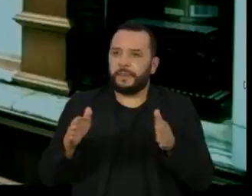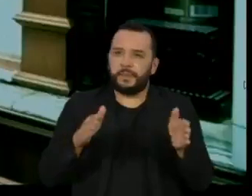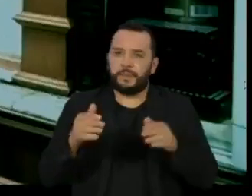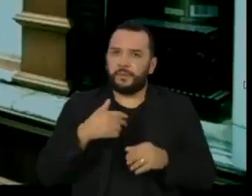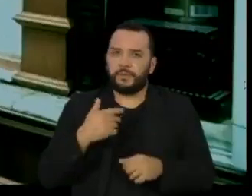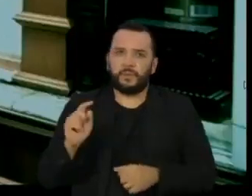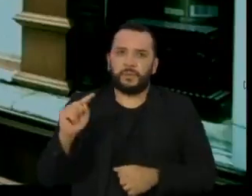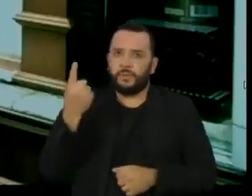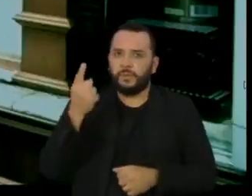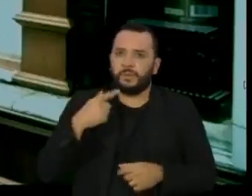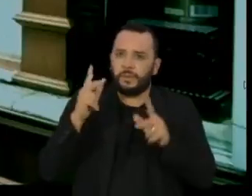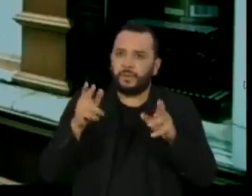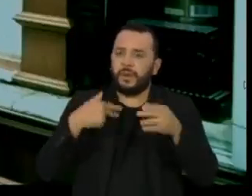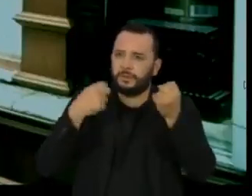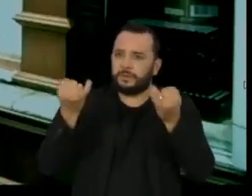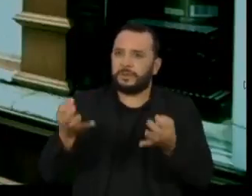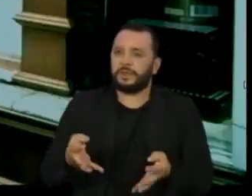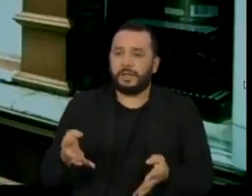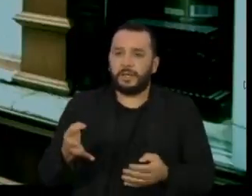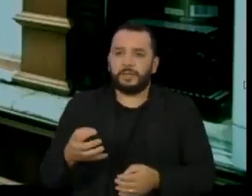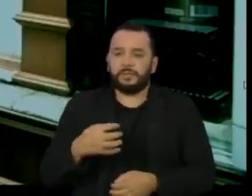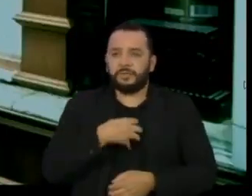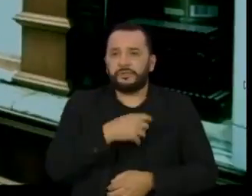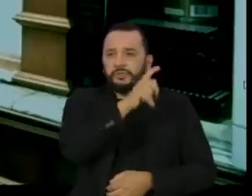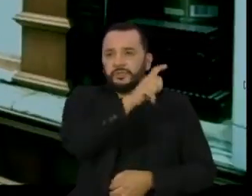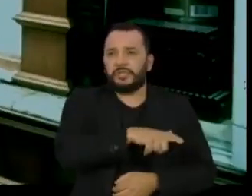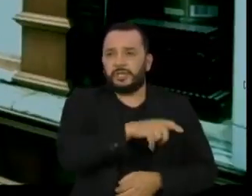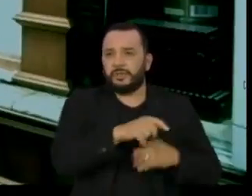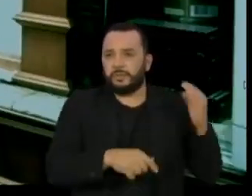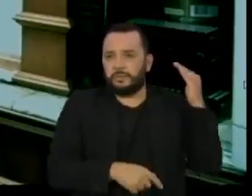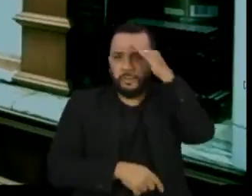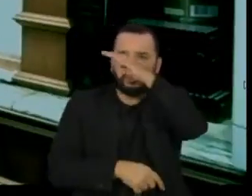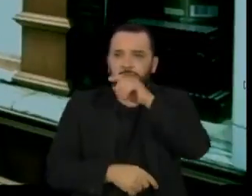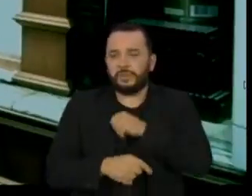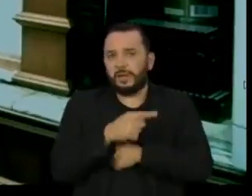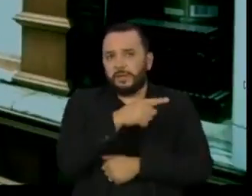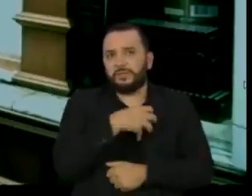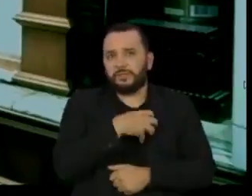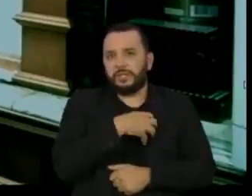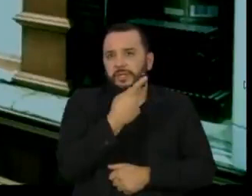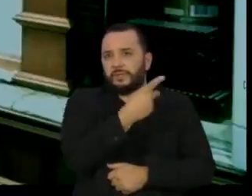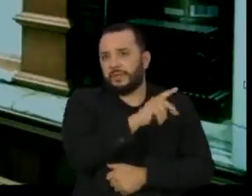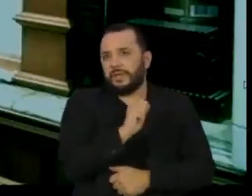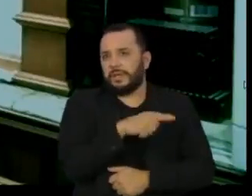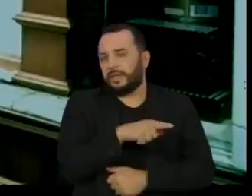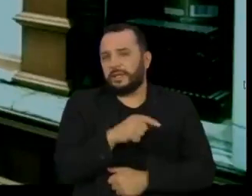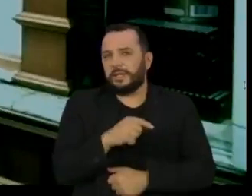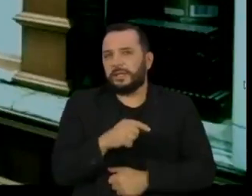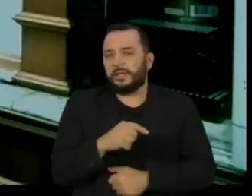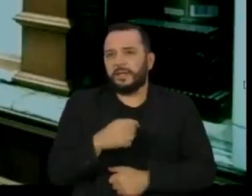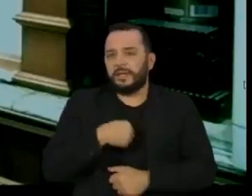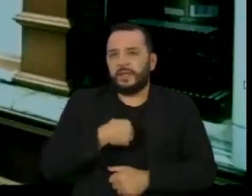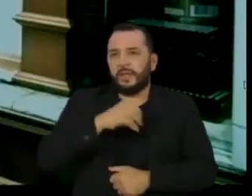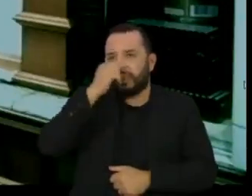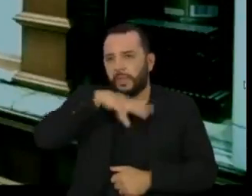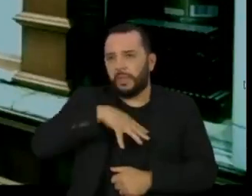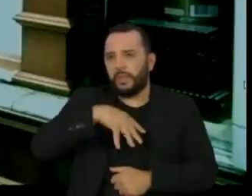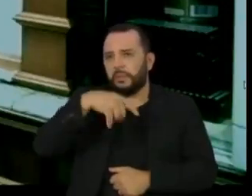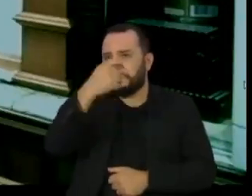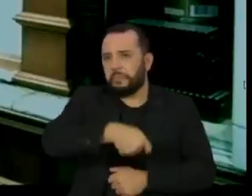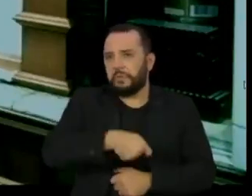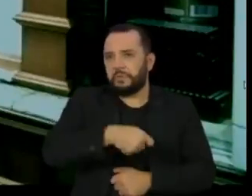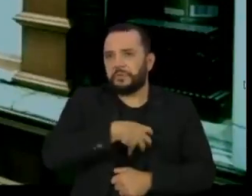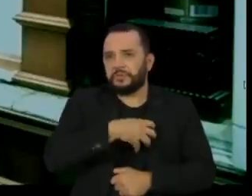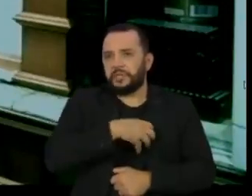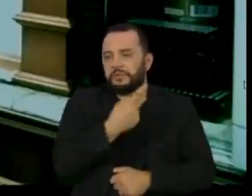disse. É o estilo do presidente da República, um estilo um pouco ou muito agressivo para